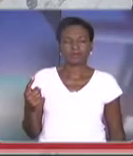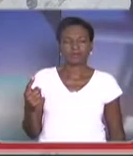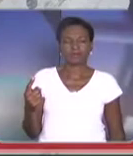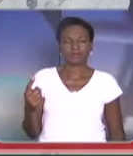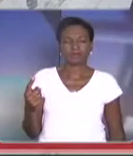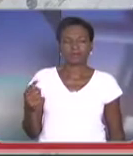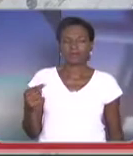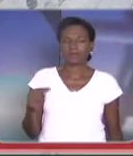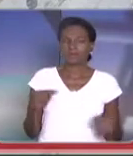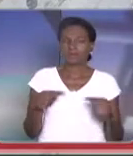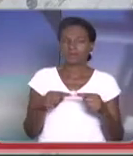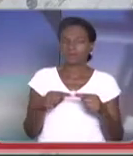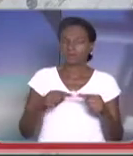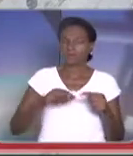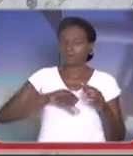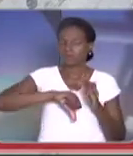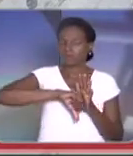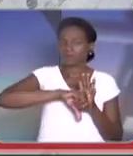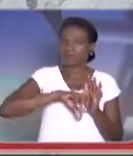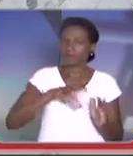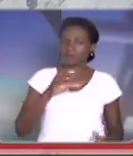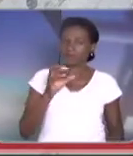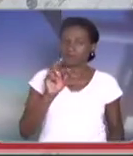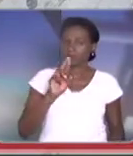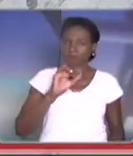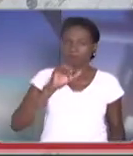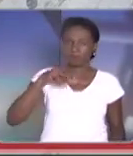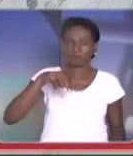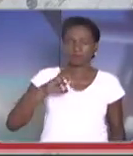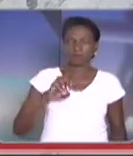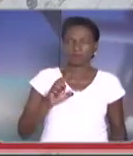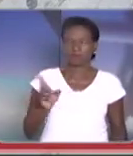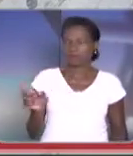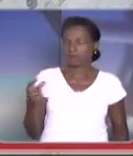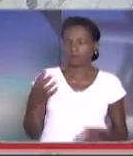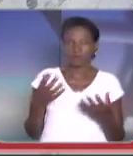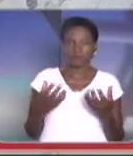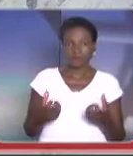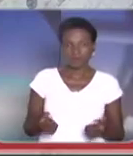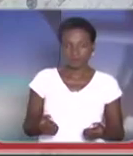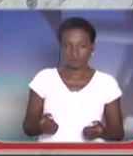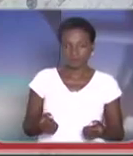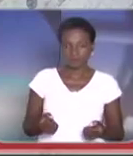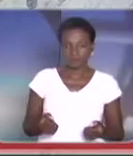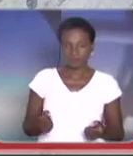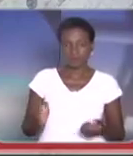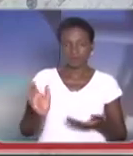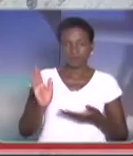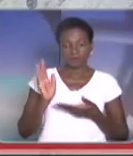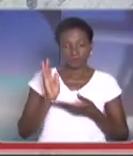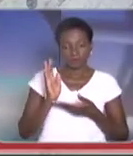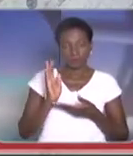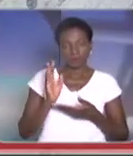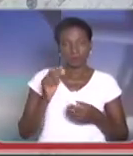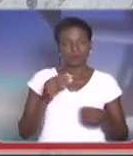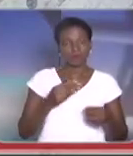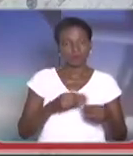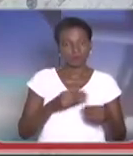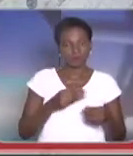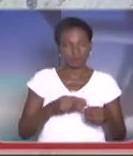como criminosa. ela permitiu que fosse velado na Câmara Municipal de